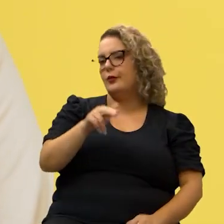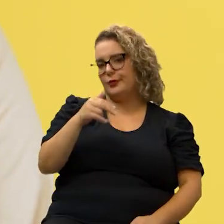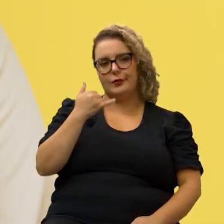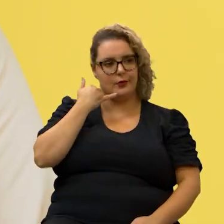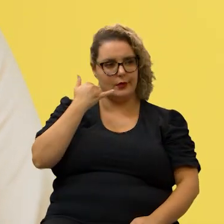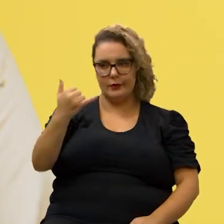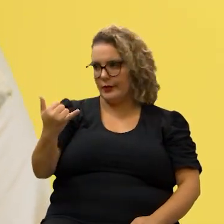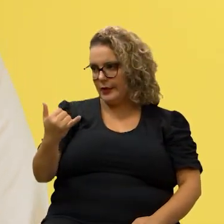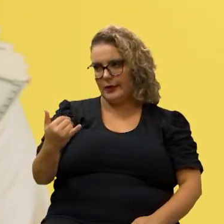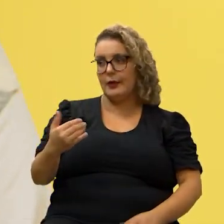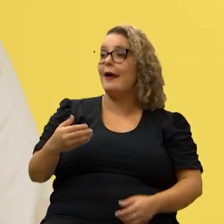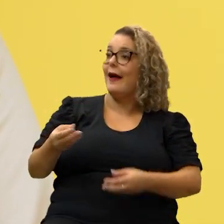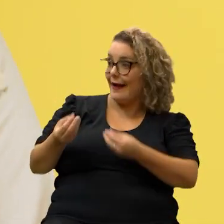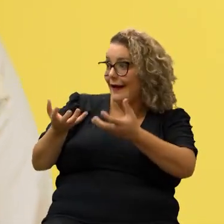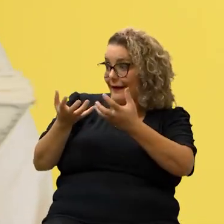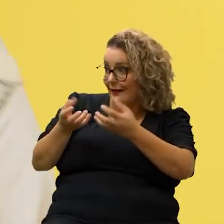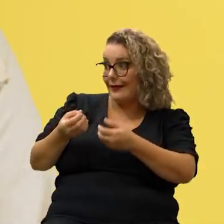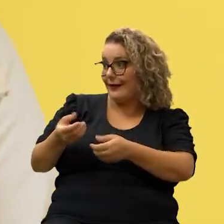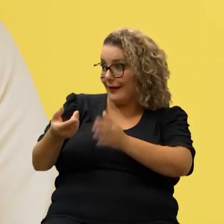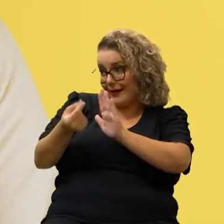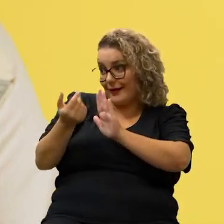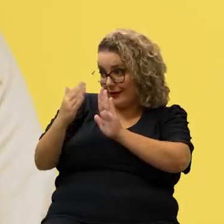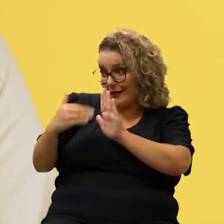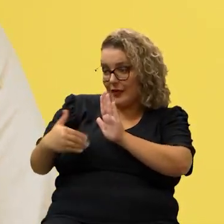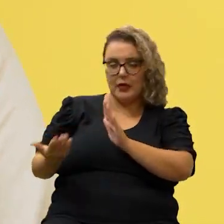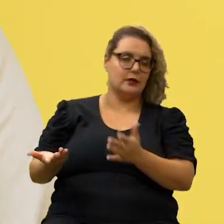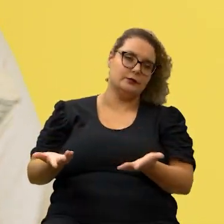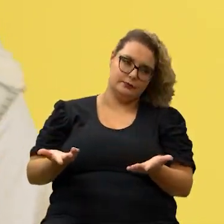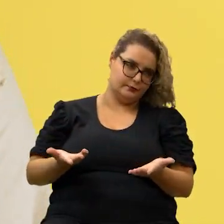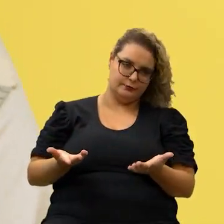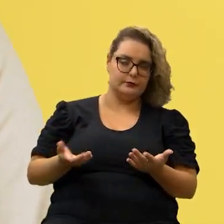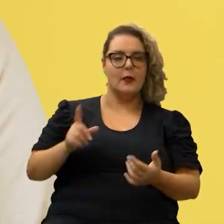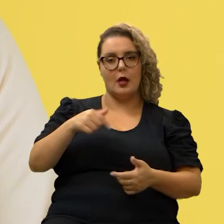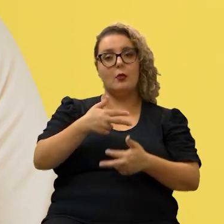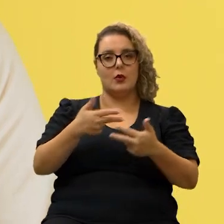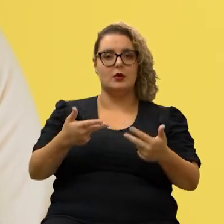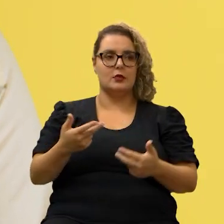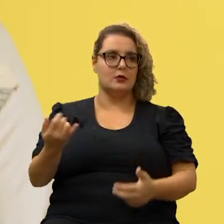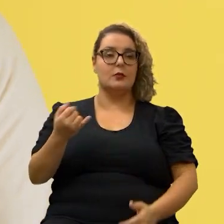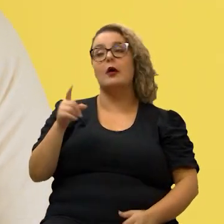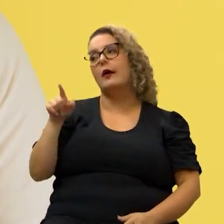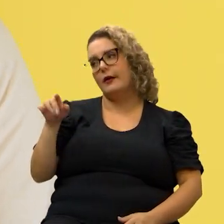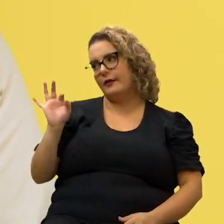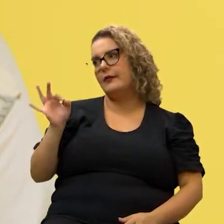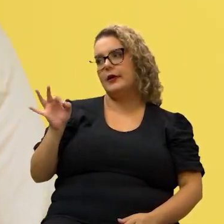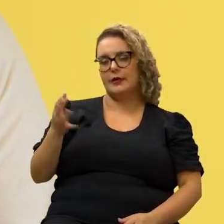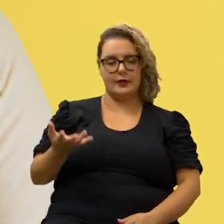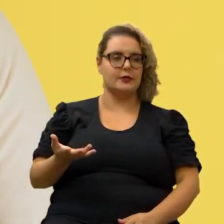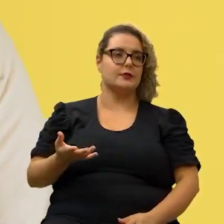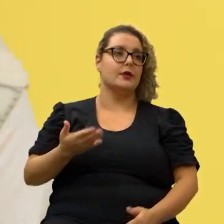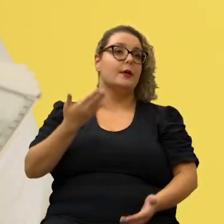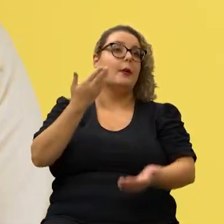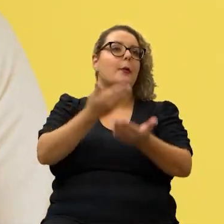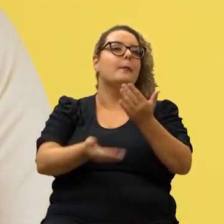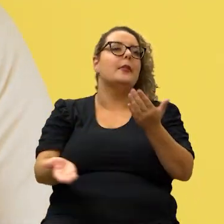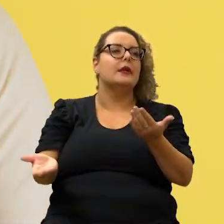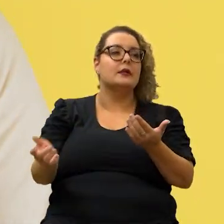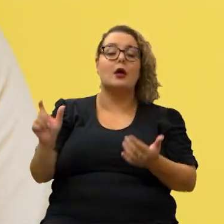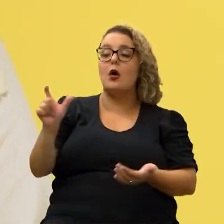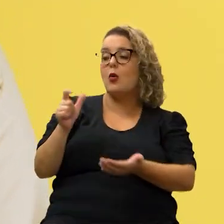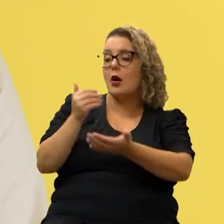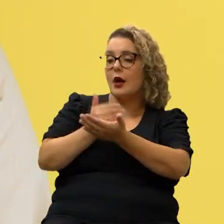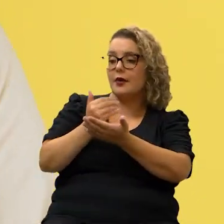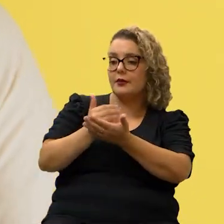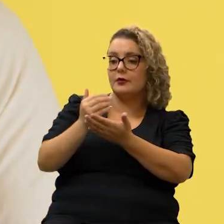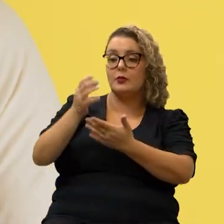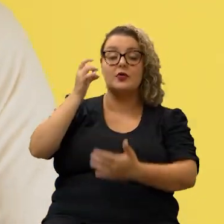oferecer o desconto certo então essa é outra coisa importante as pessoas perderam um pouco essa o cartão de